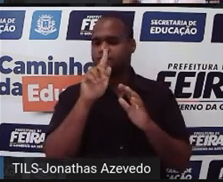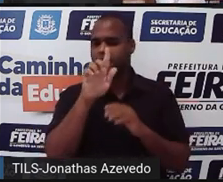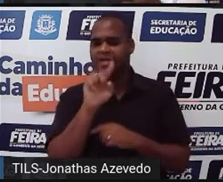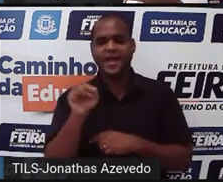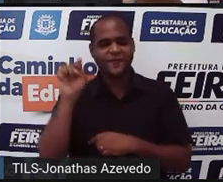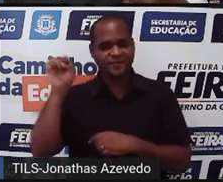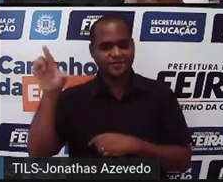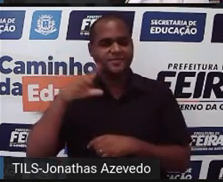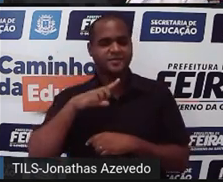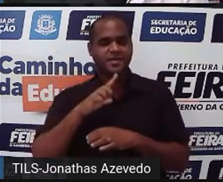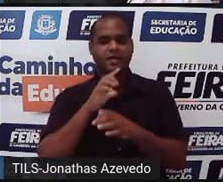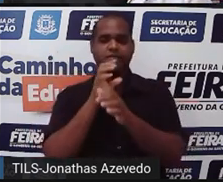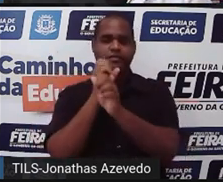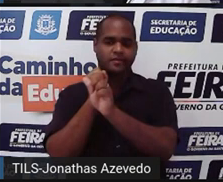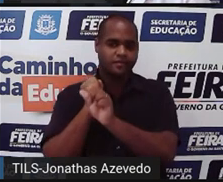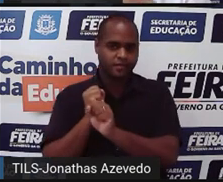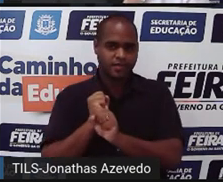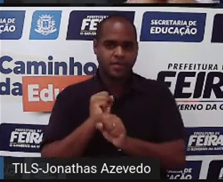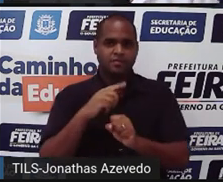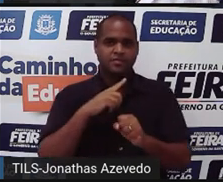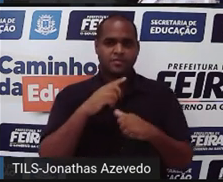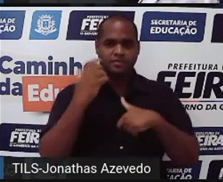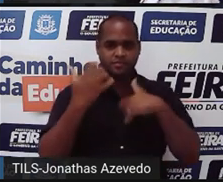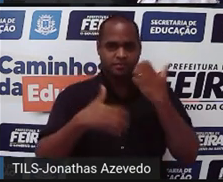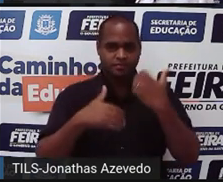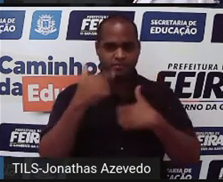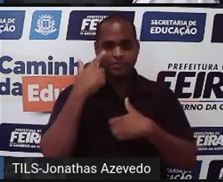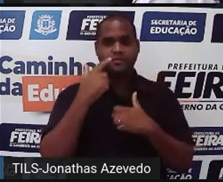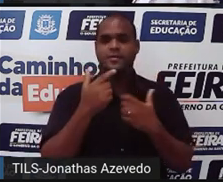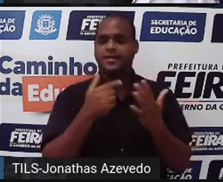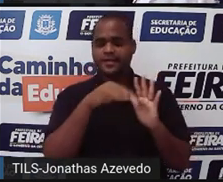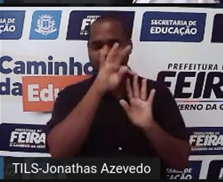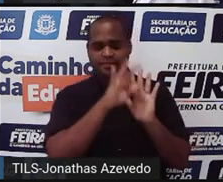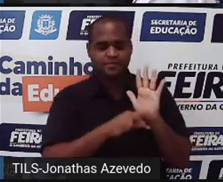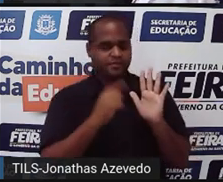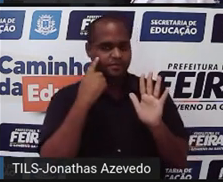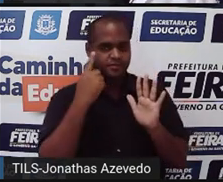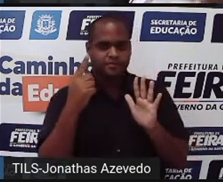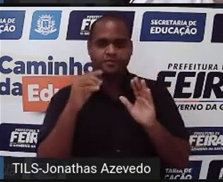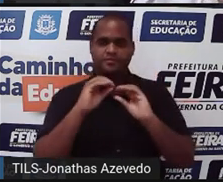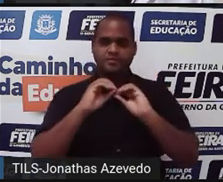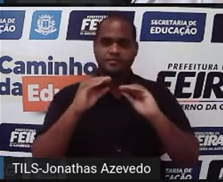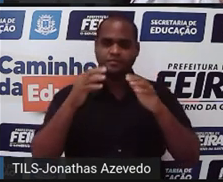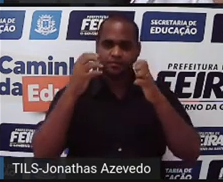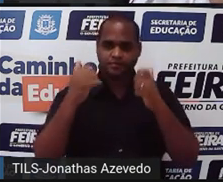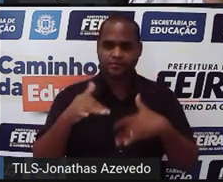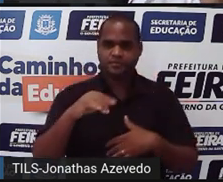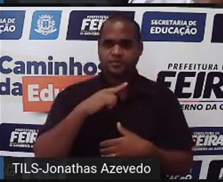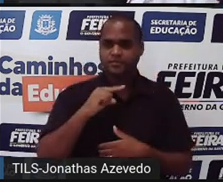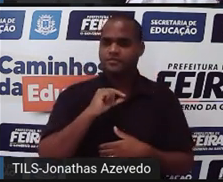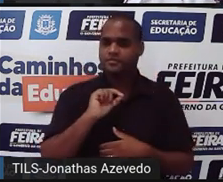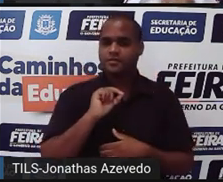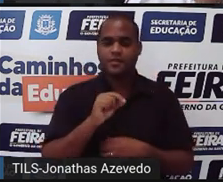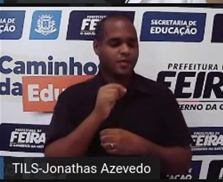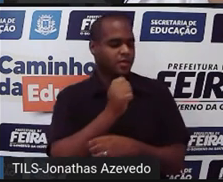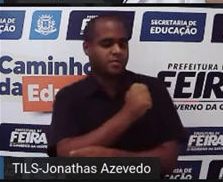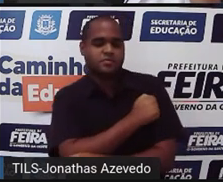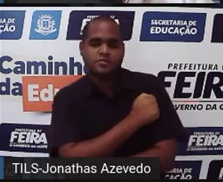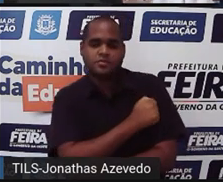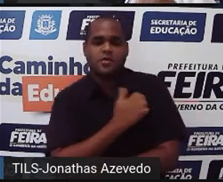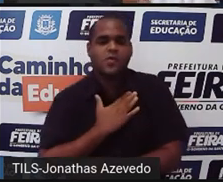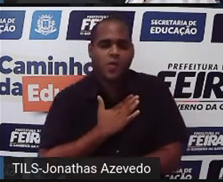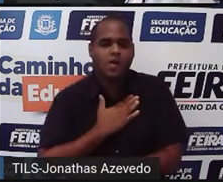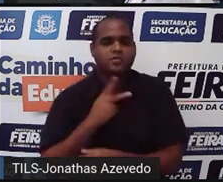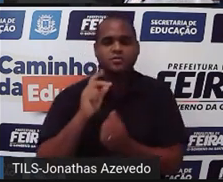informações de colocar os gráficos e interpretar o que está acontecendo né? a quantidade de alunos que gostam de futebol